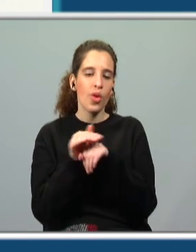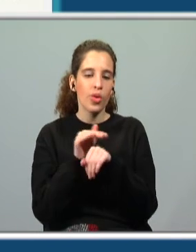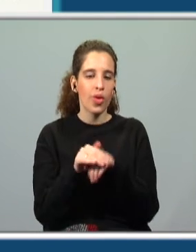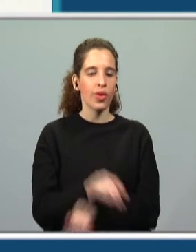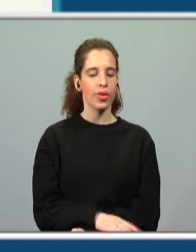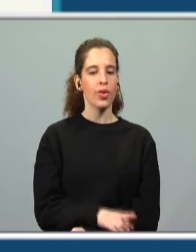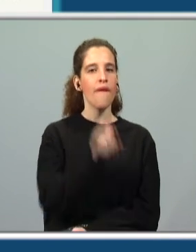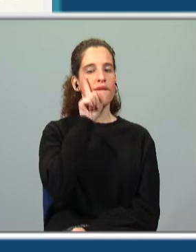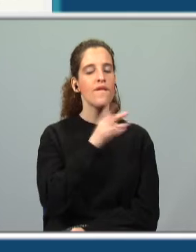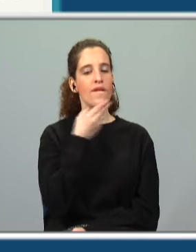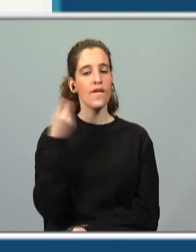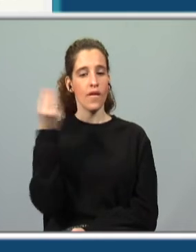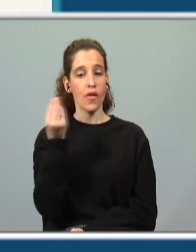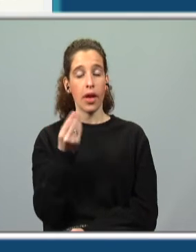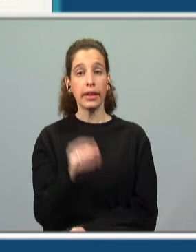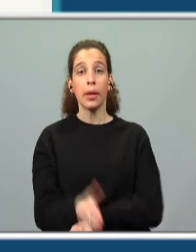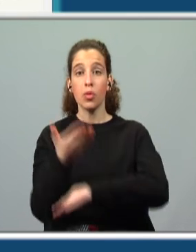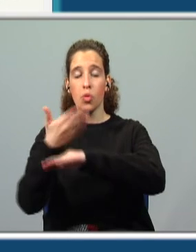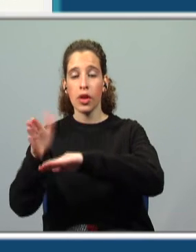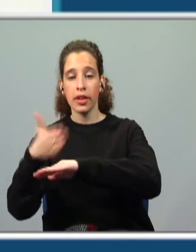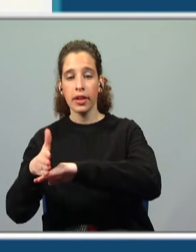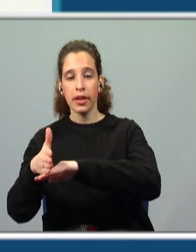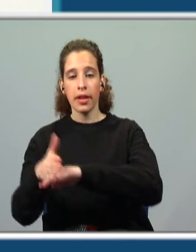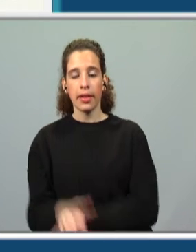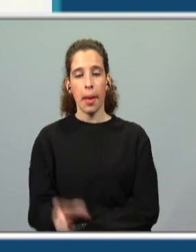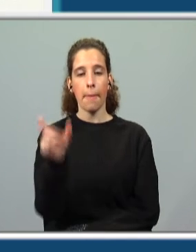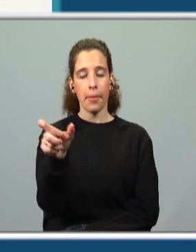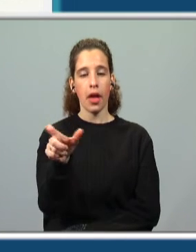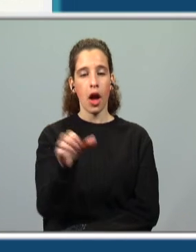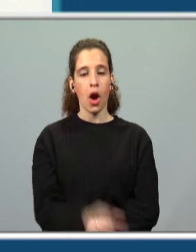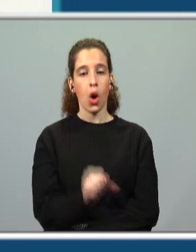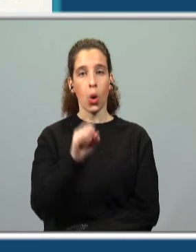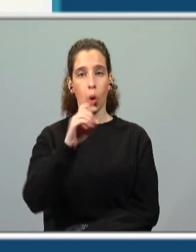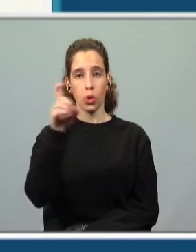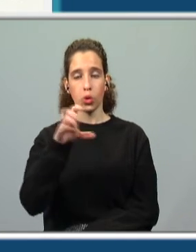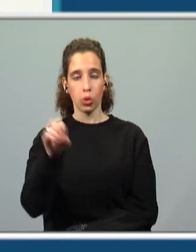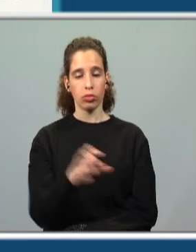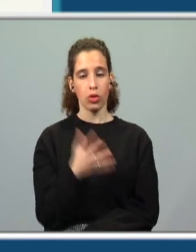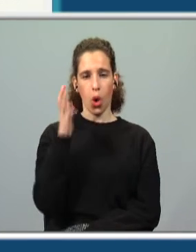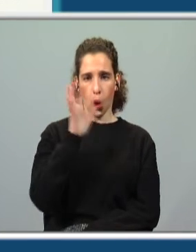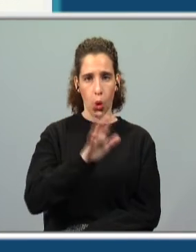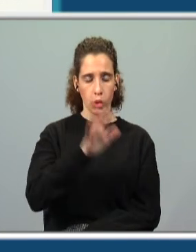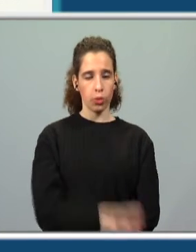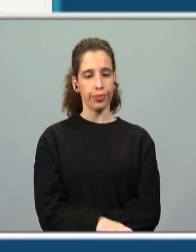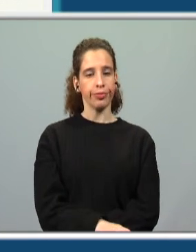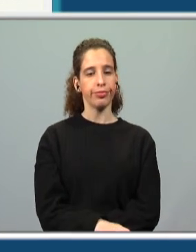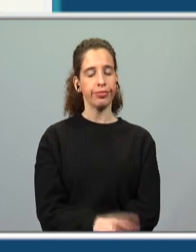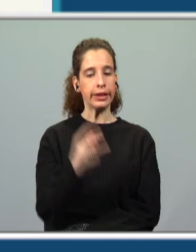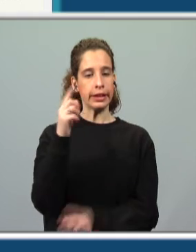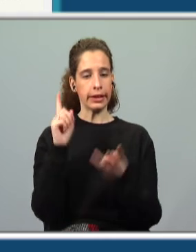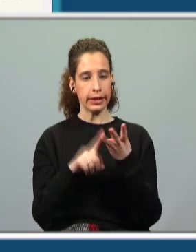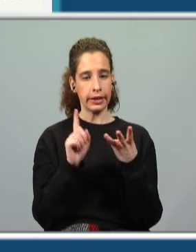famosa. E temos aqui uma exceção, exceção da palavra que é gozo. Três. Os